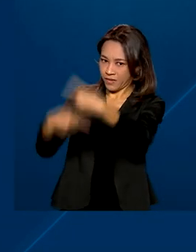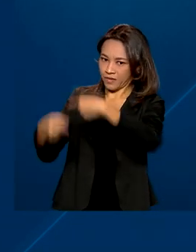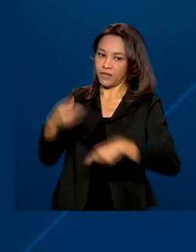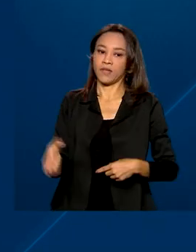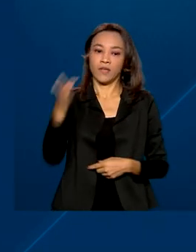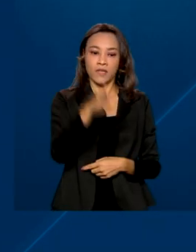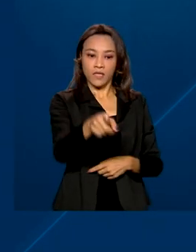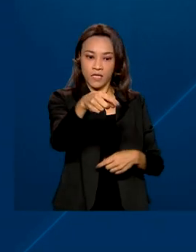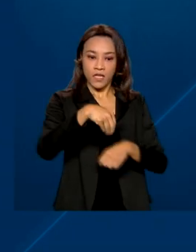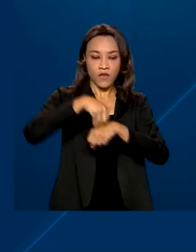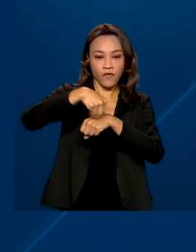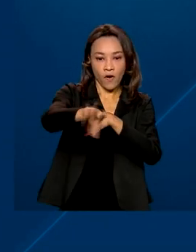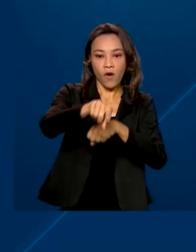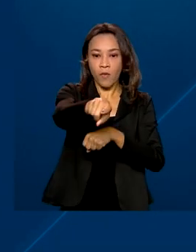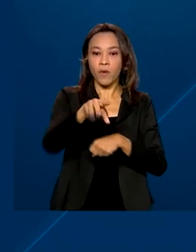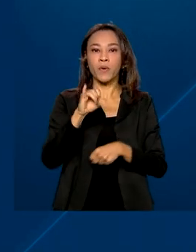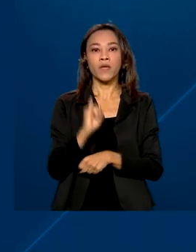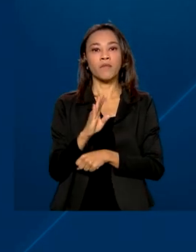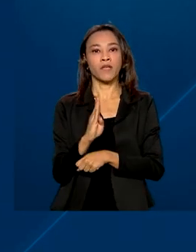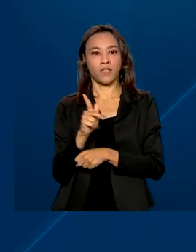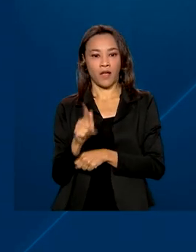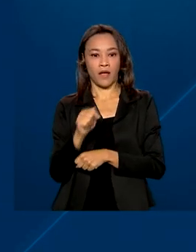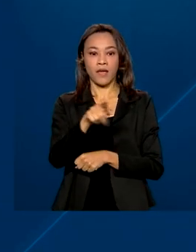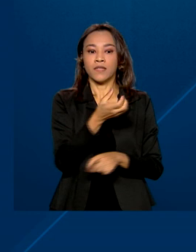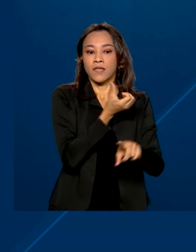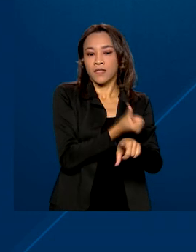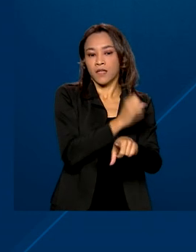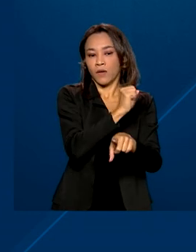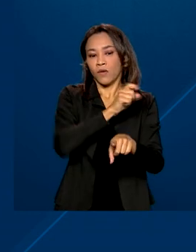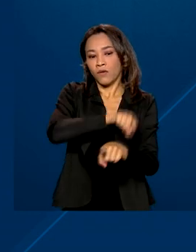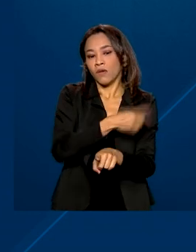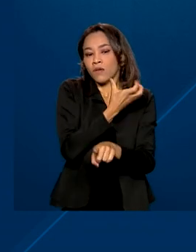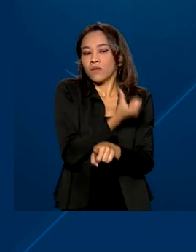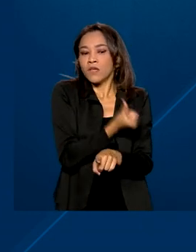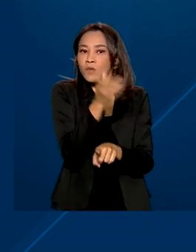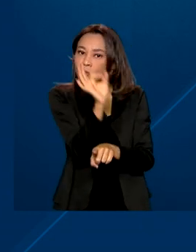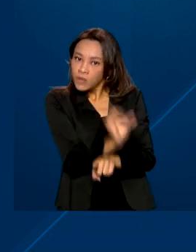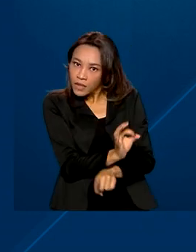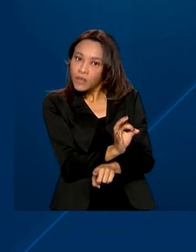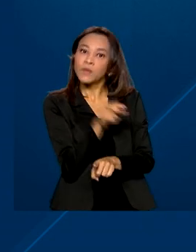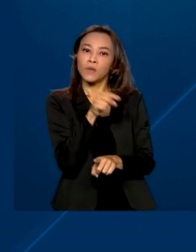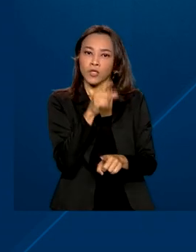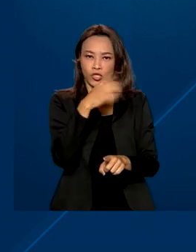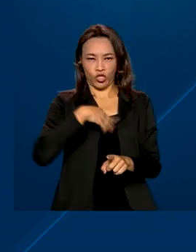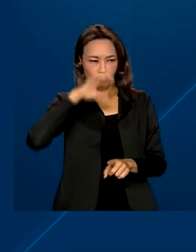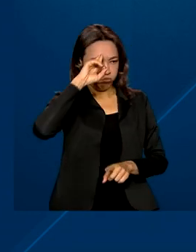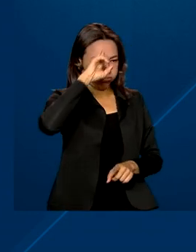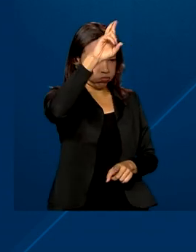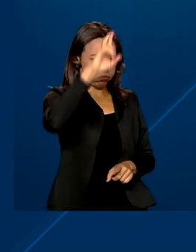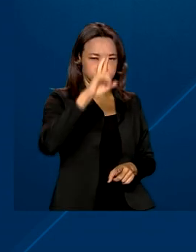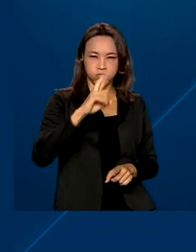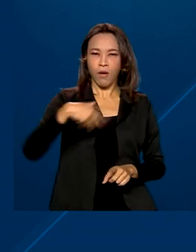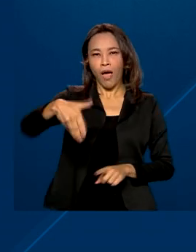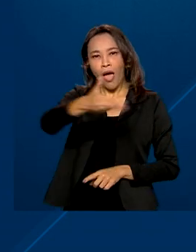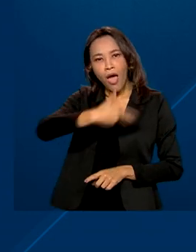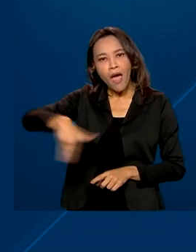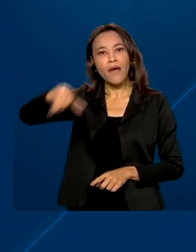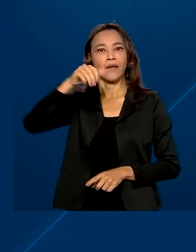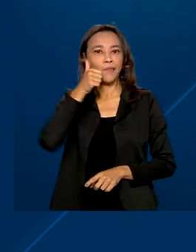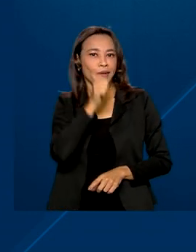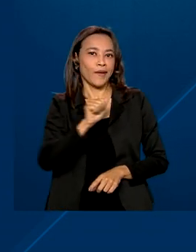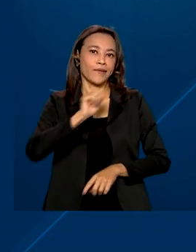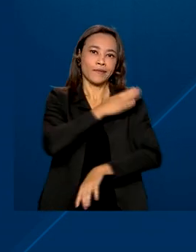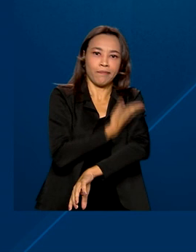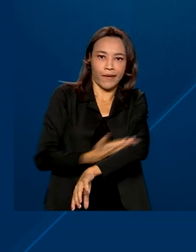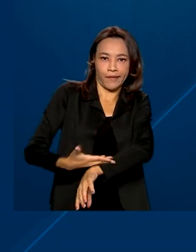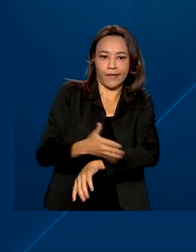2018, no Brasil, 68,6% dos cargos gerenciais eram ocupados por brancos e